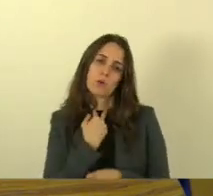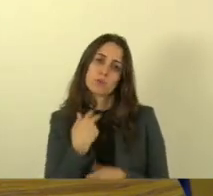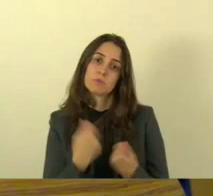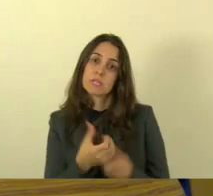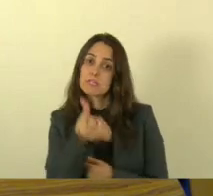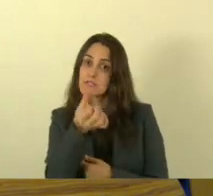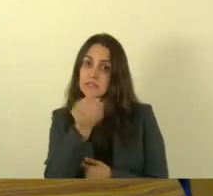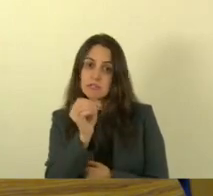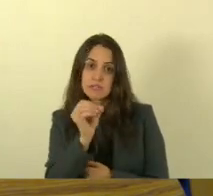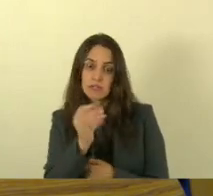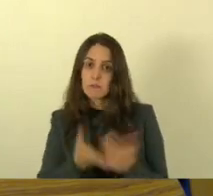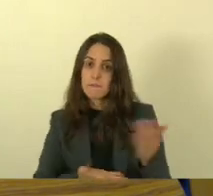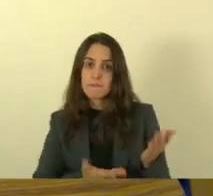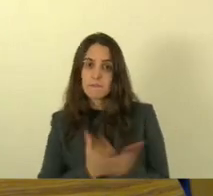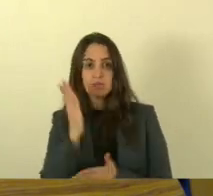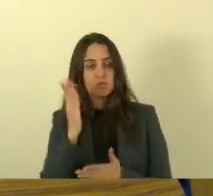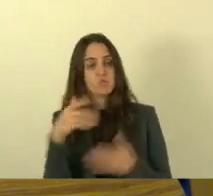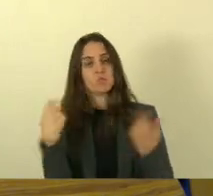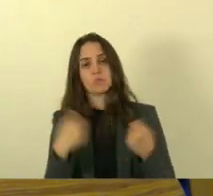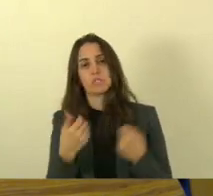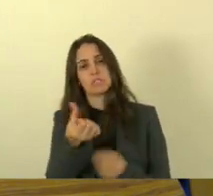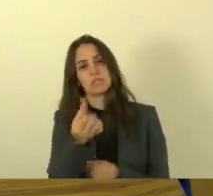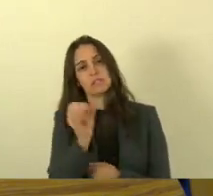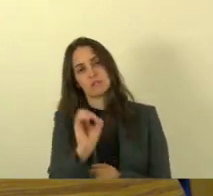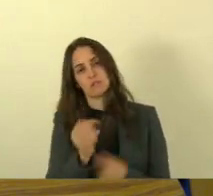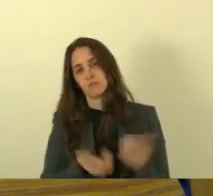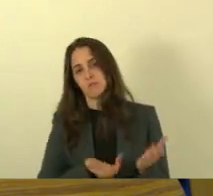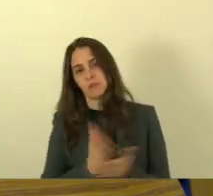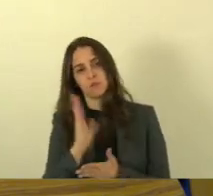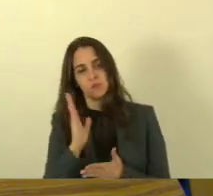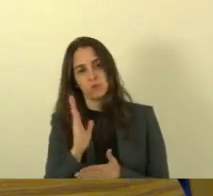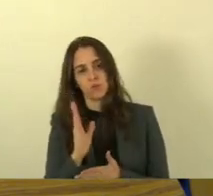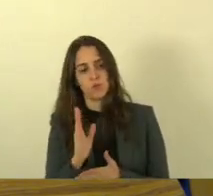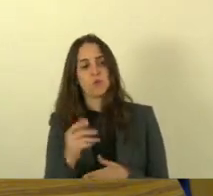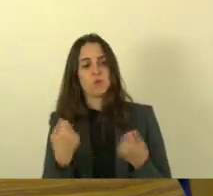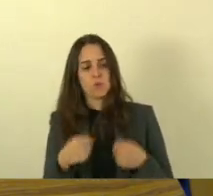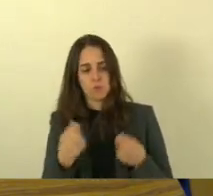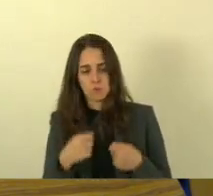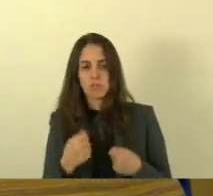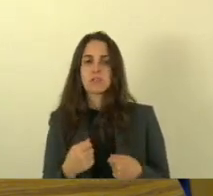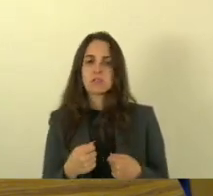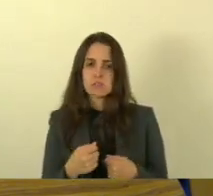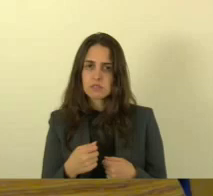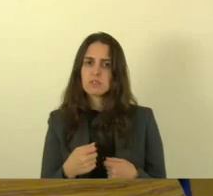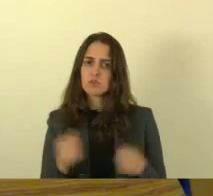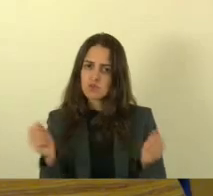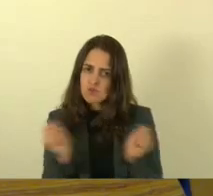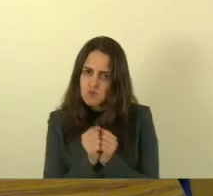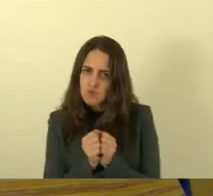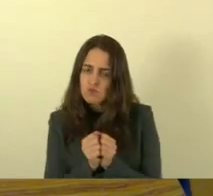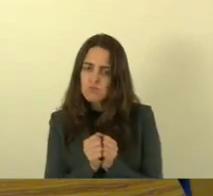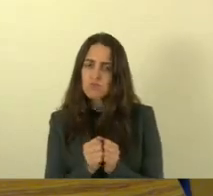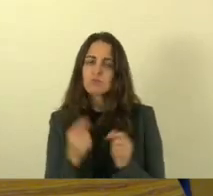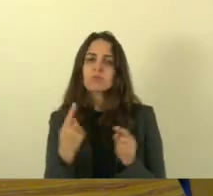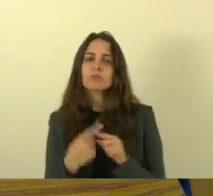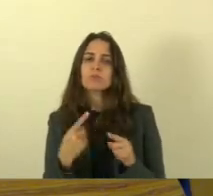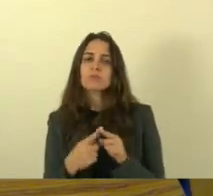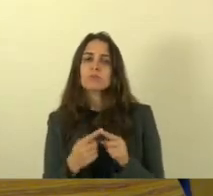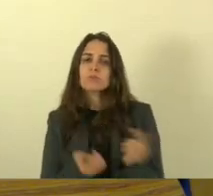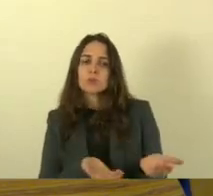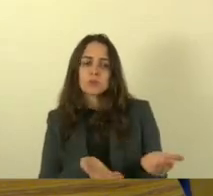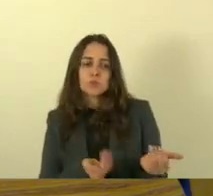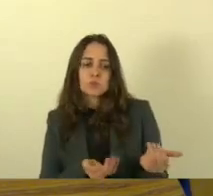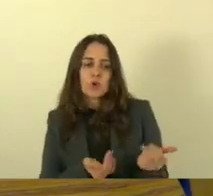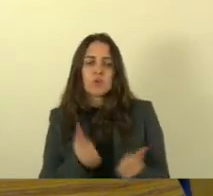todos os 60 passaram se passaram é para entrar até mesmo porque esses jovens